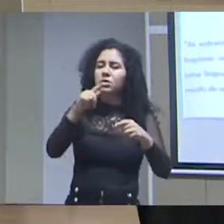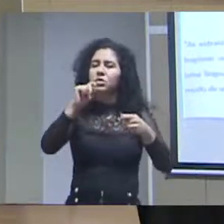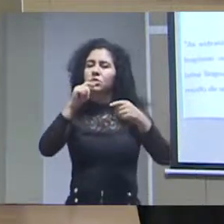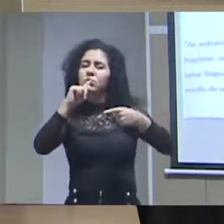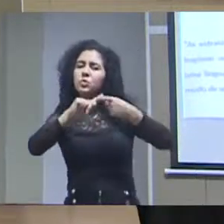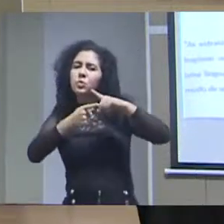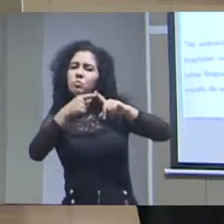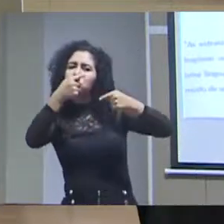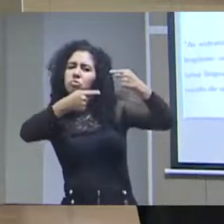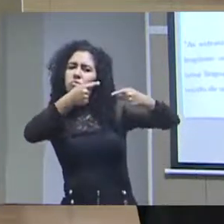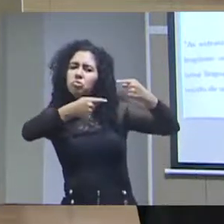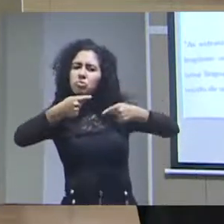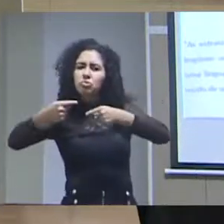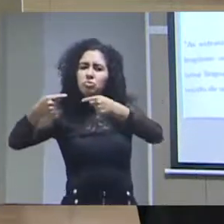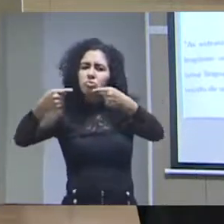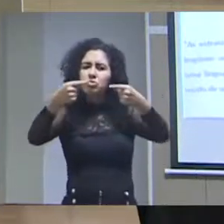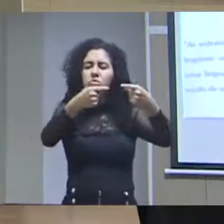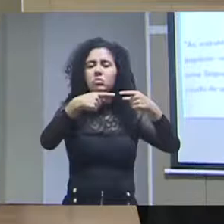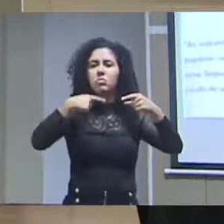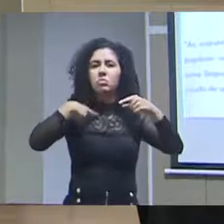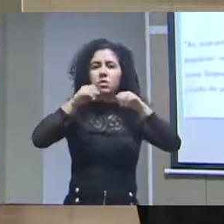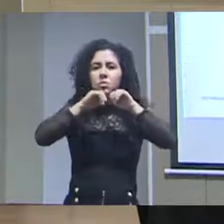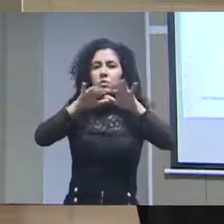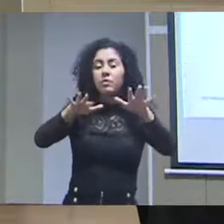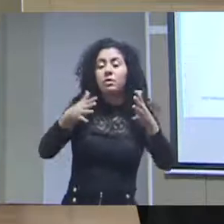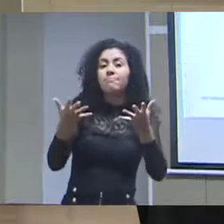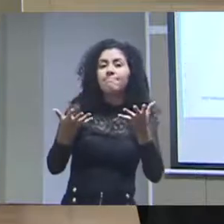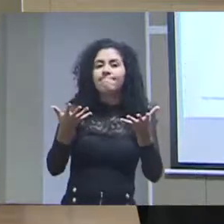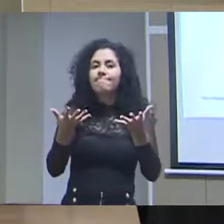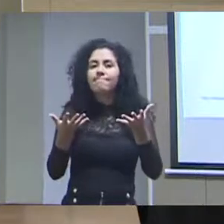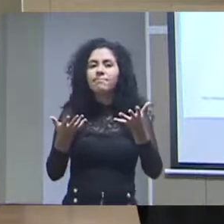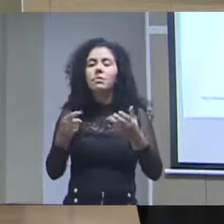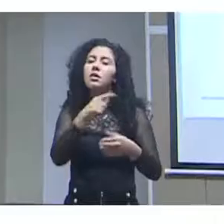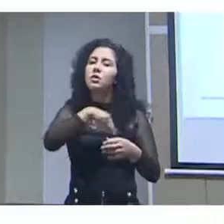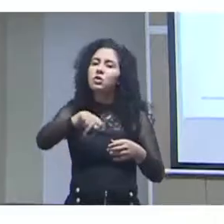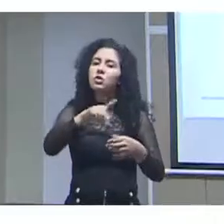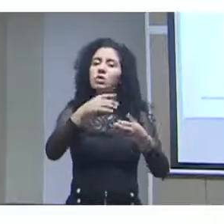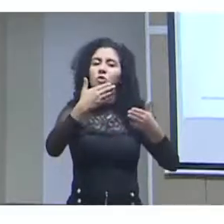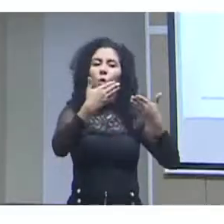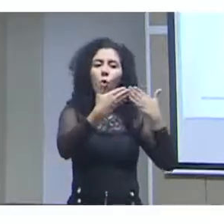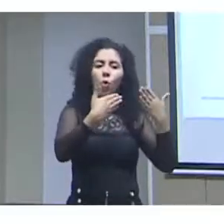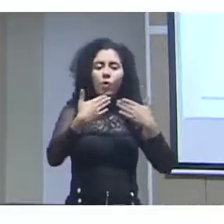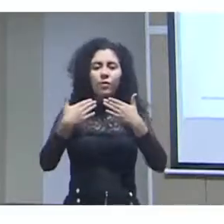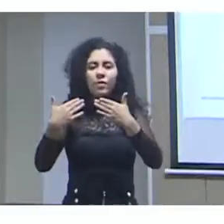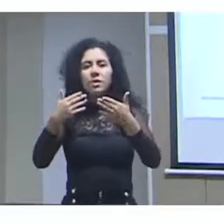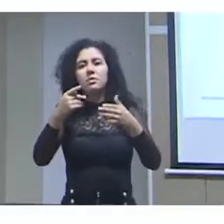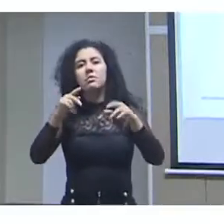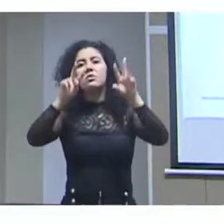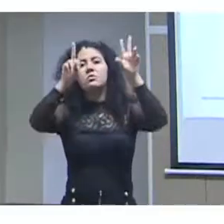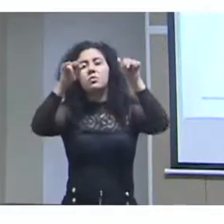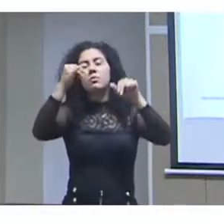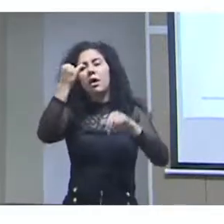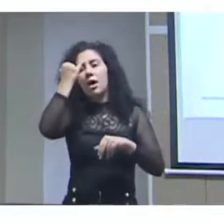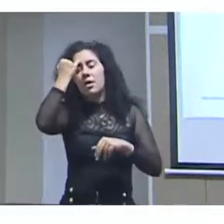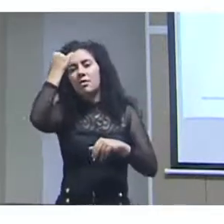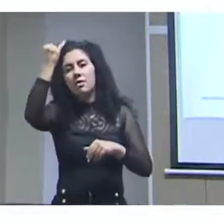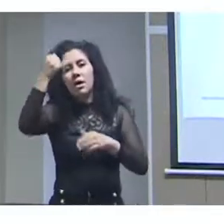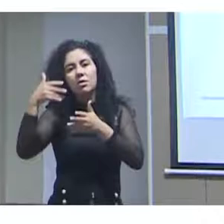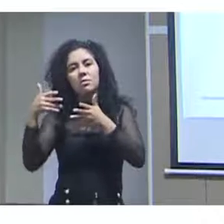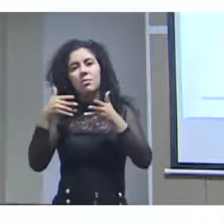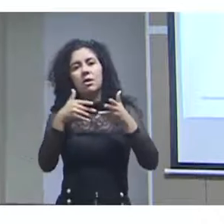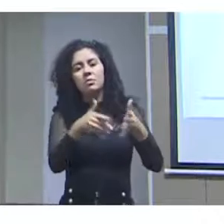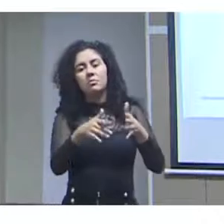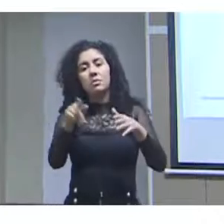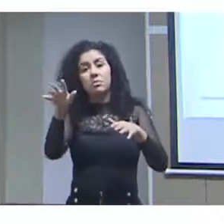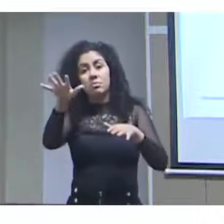discutir, gerar o contraditório a partir daquela visão, a gente conversa sobre a ideia da participação ampla